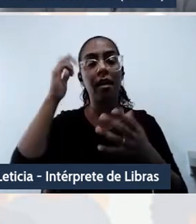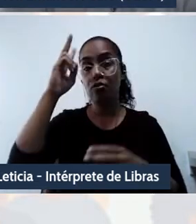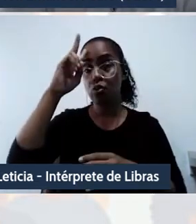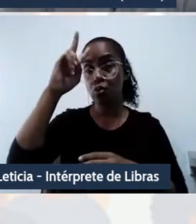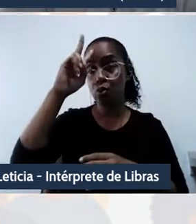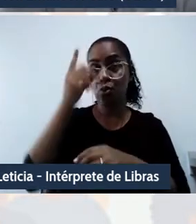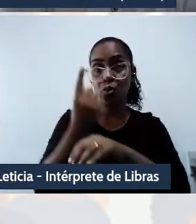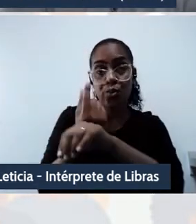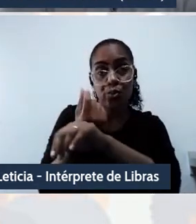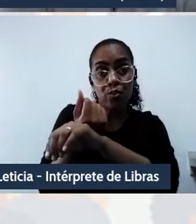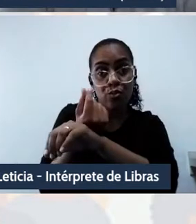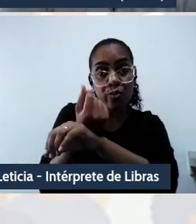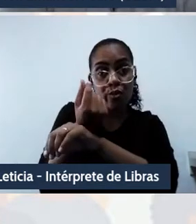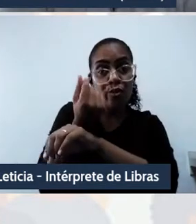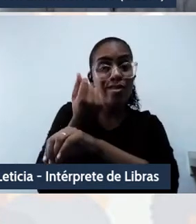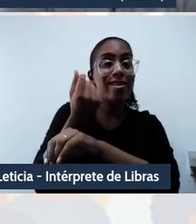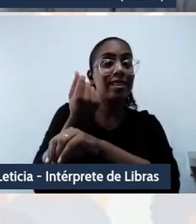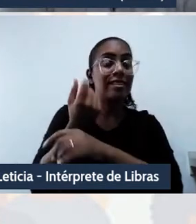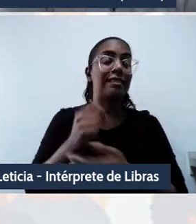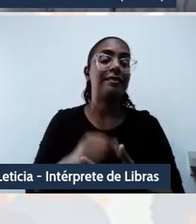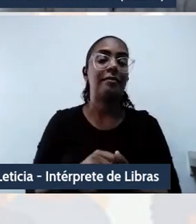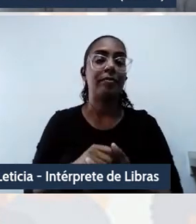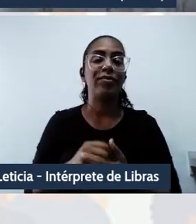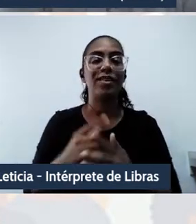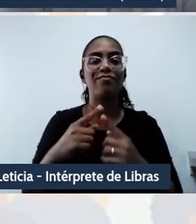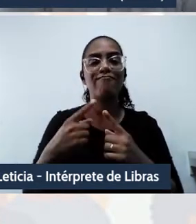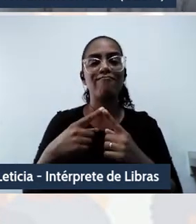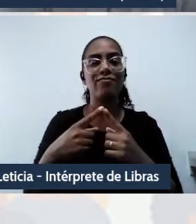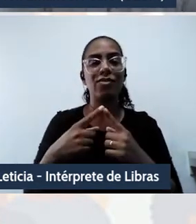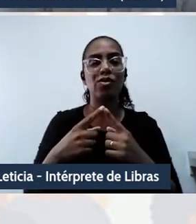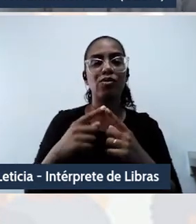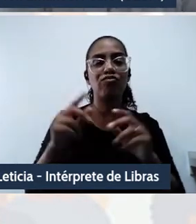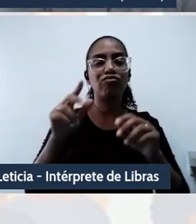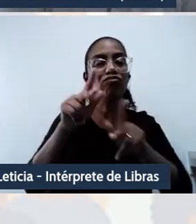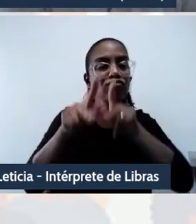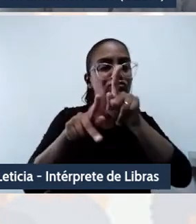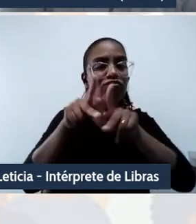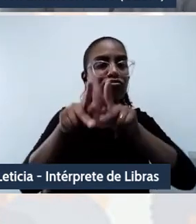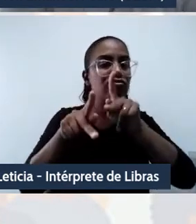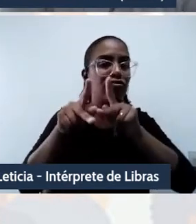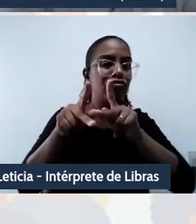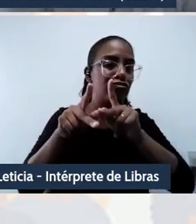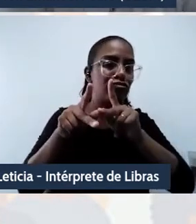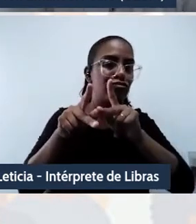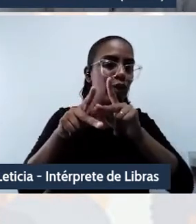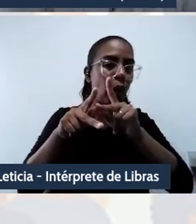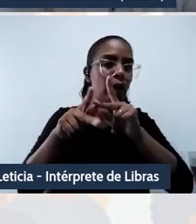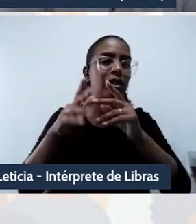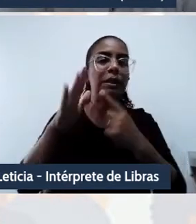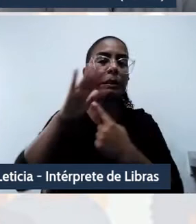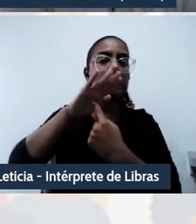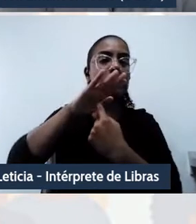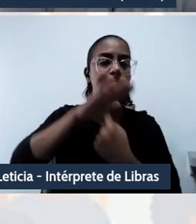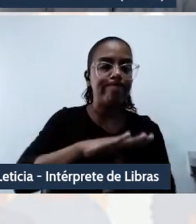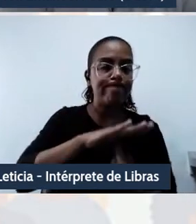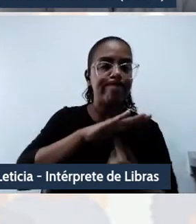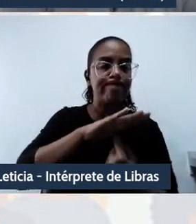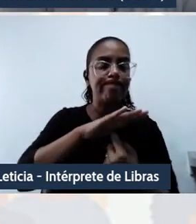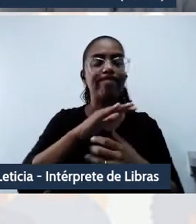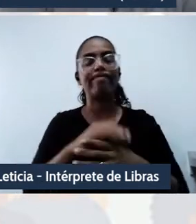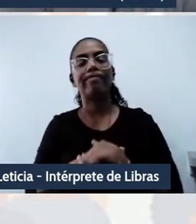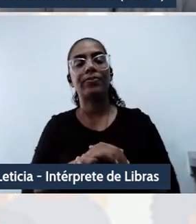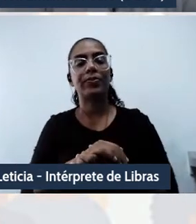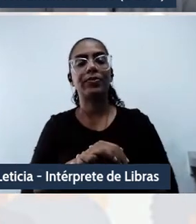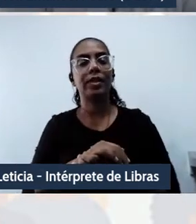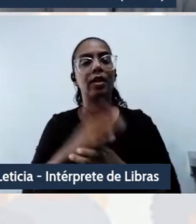o devir dos povos sujeitados. Nesse contexto, a tecnodiversidade seria uma questão de